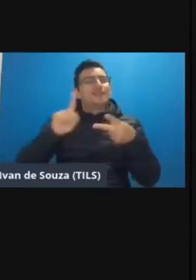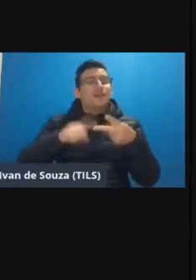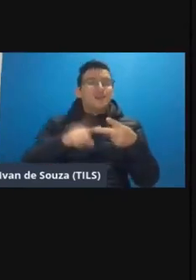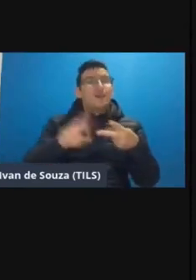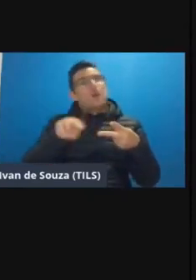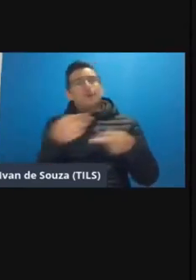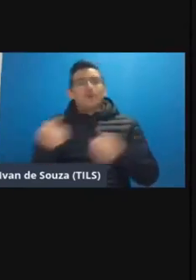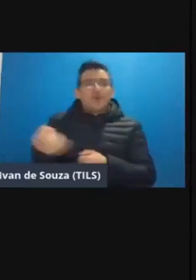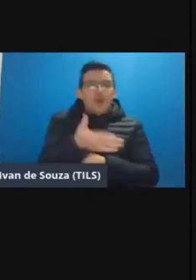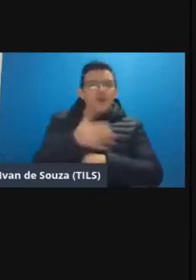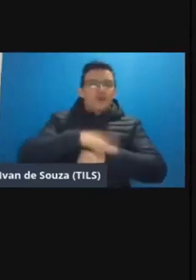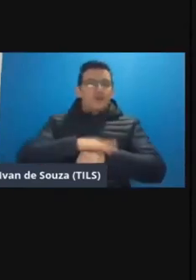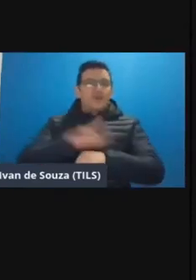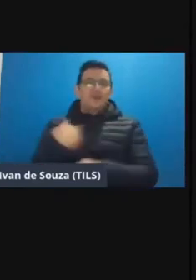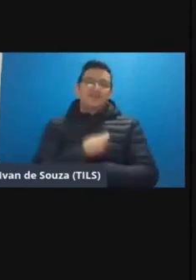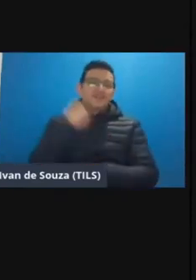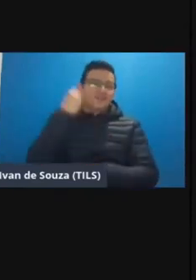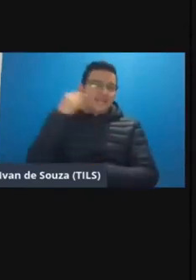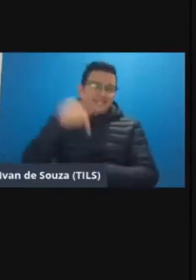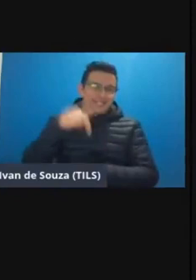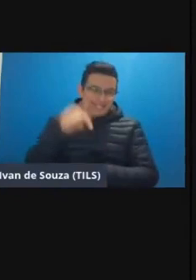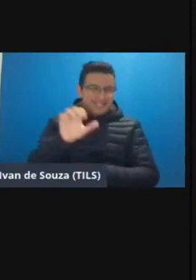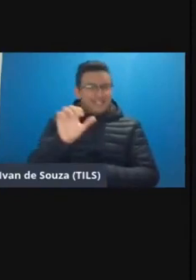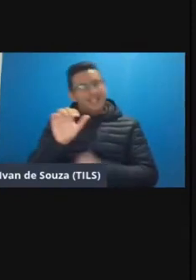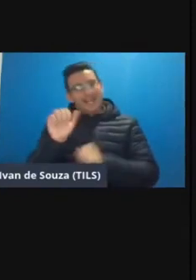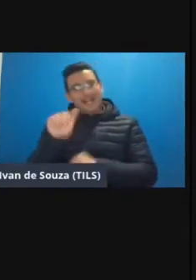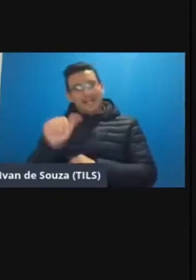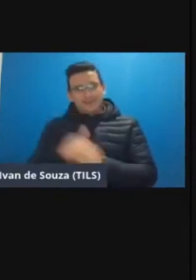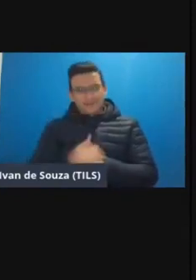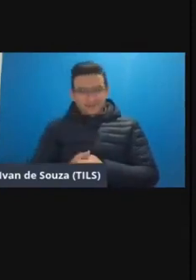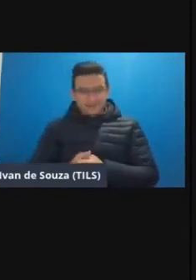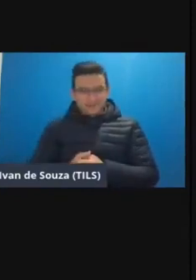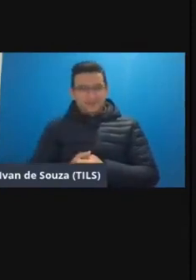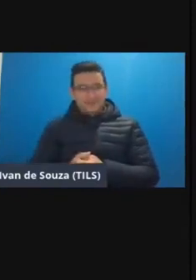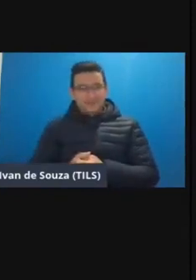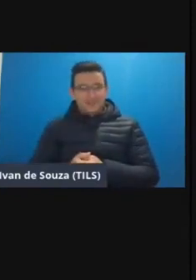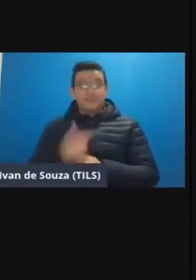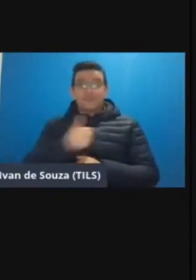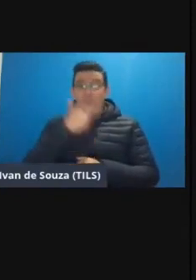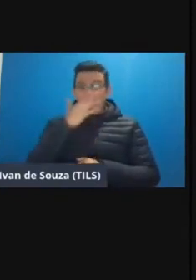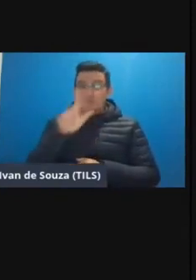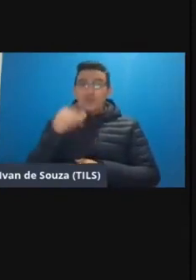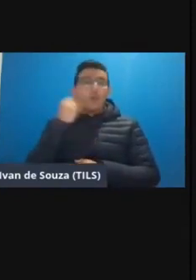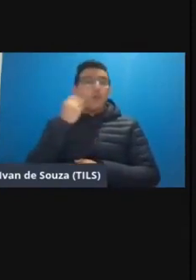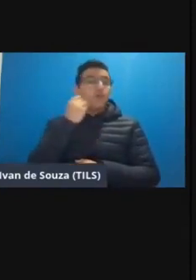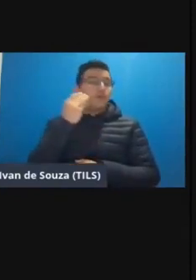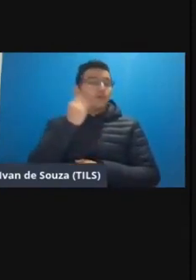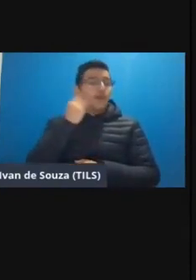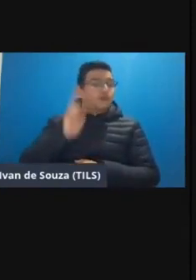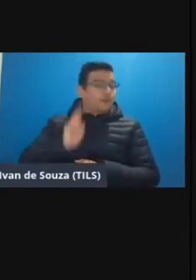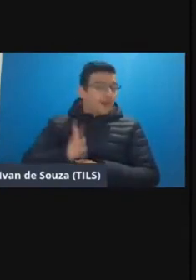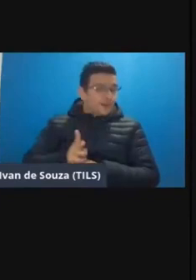essa nova fase das nossas vivências aqui Ana então acho que é uma oportunidade para